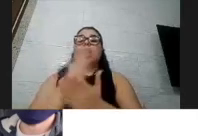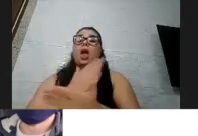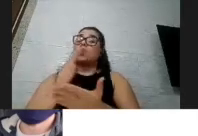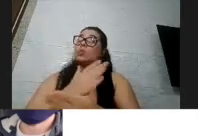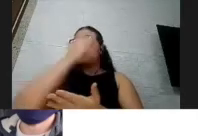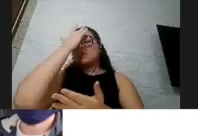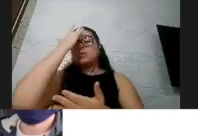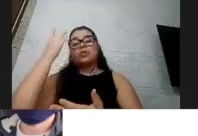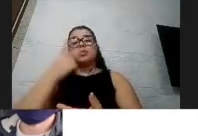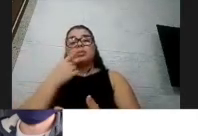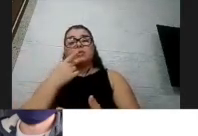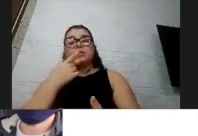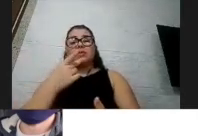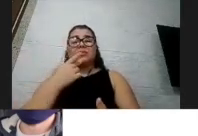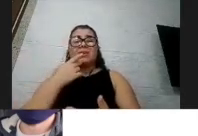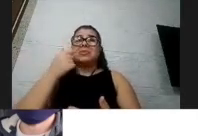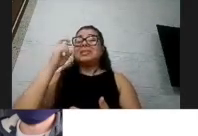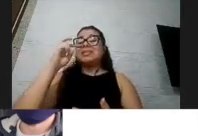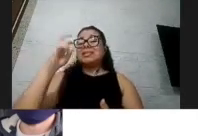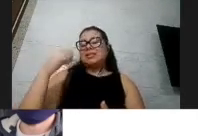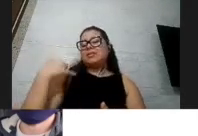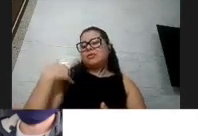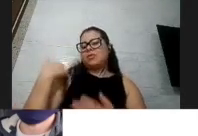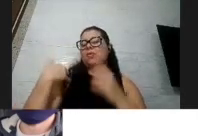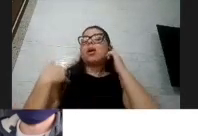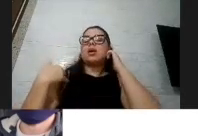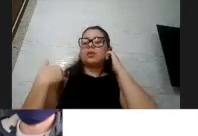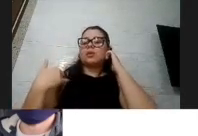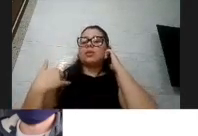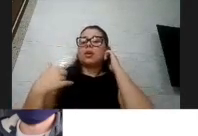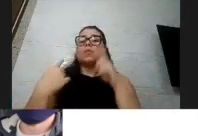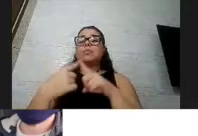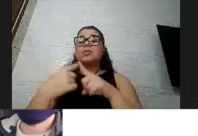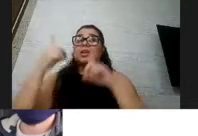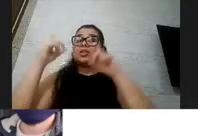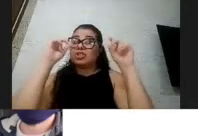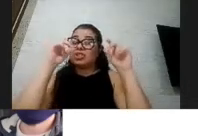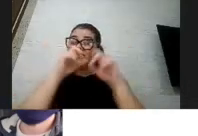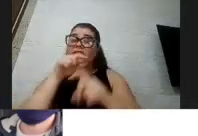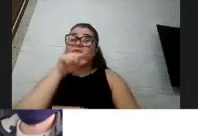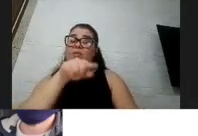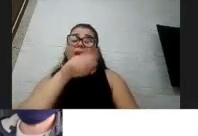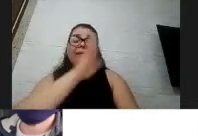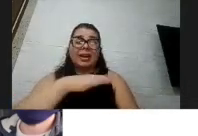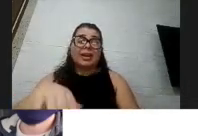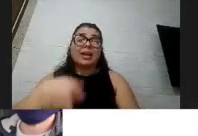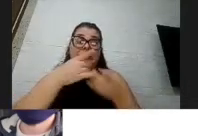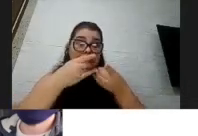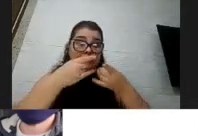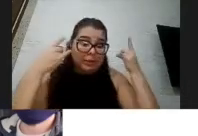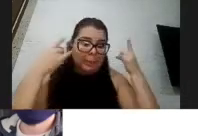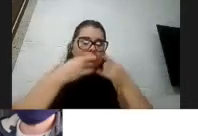falam até cinco, porque às vezes até cinco anos é mais complicado de convencer as crianças a usarem